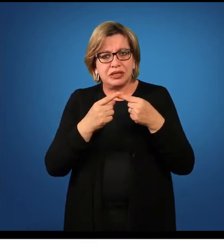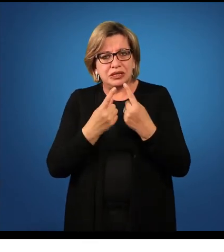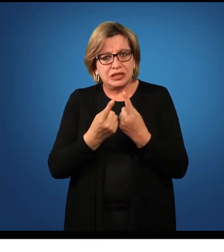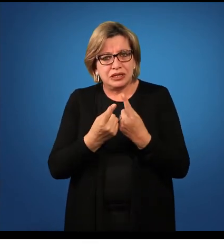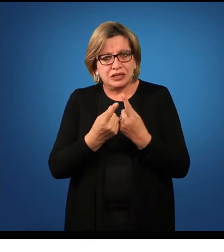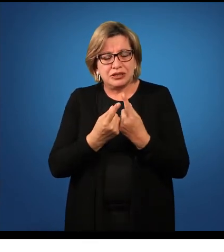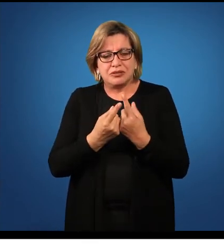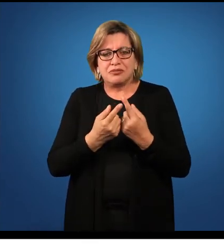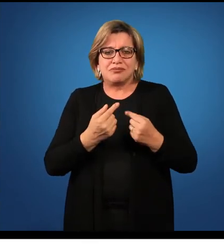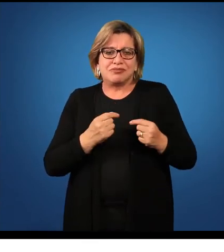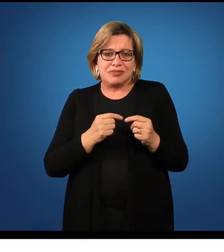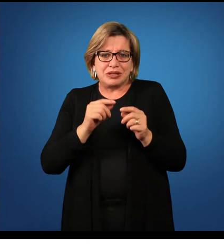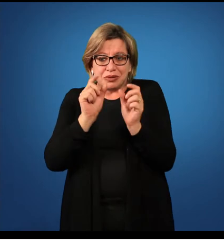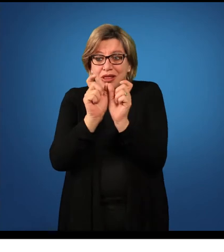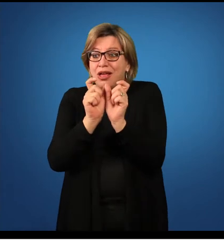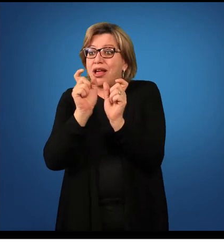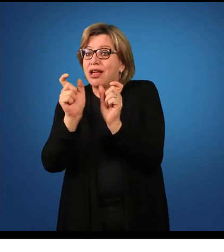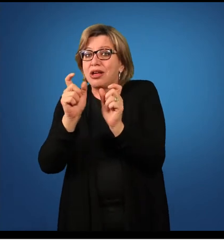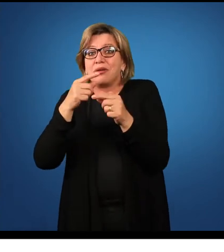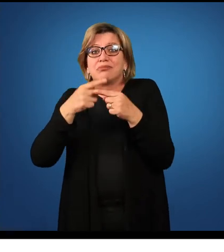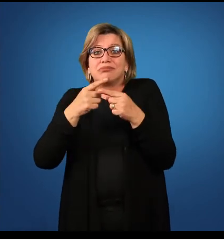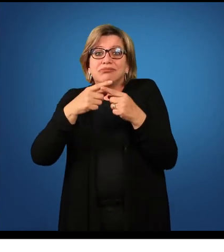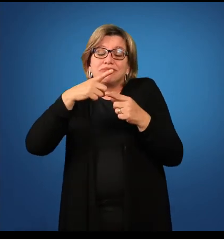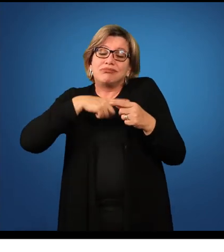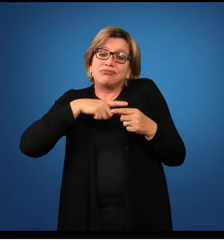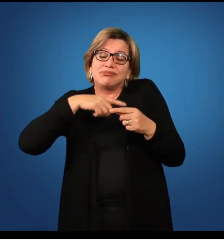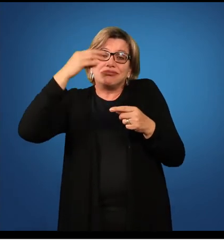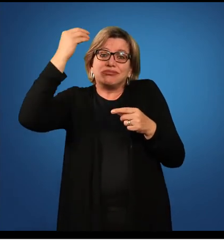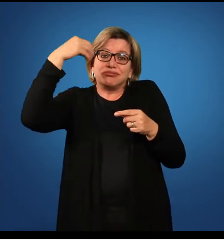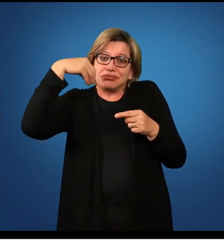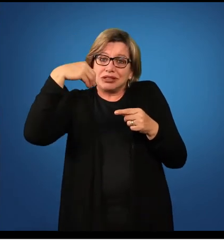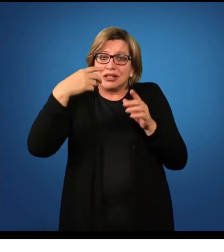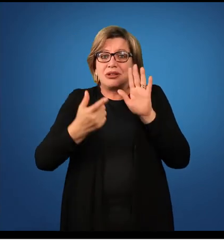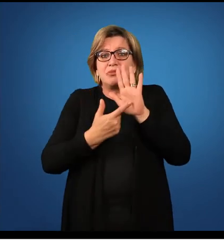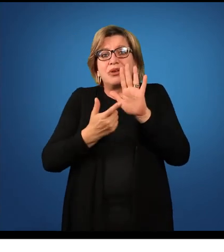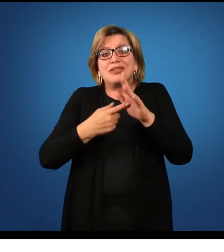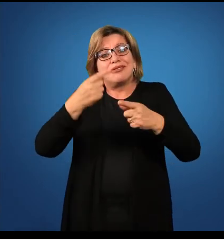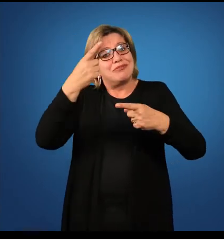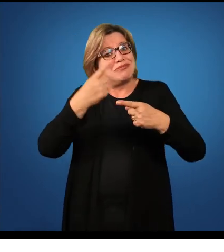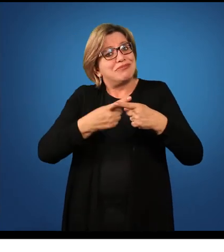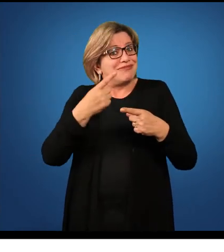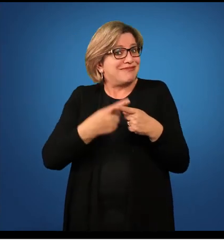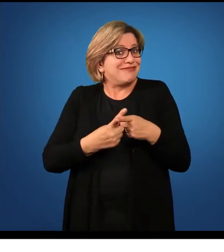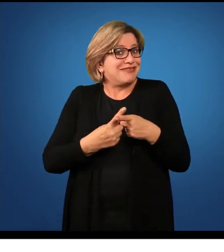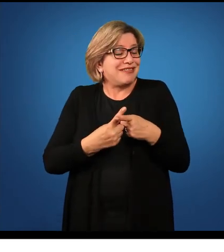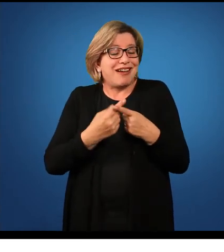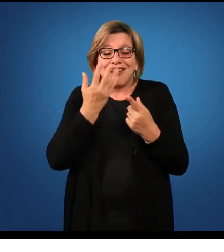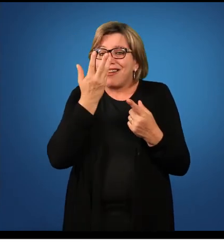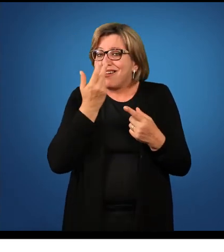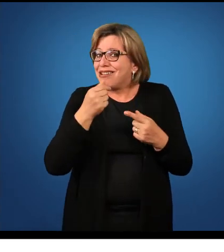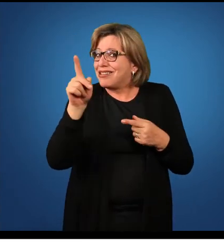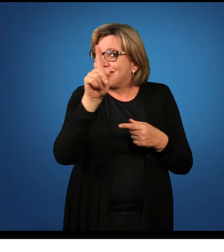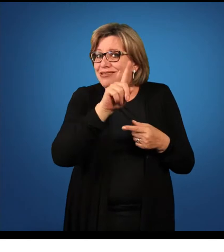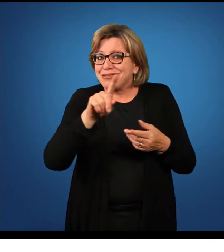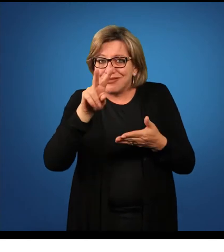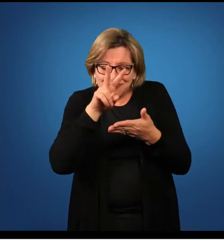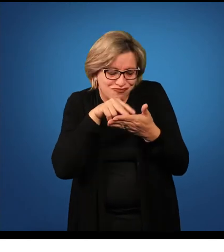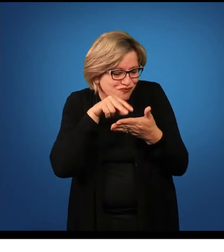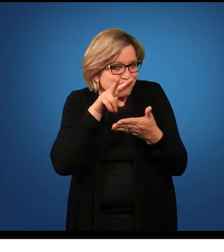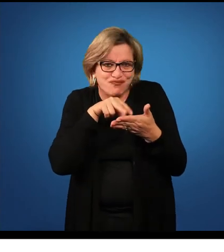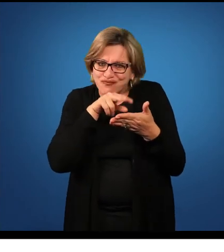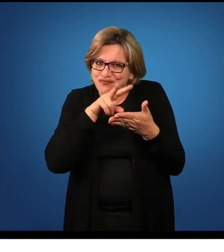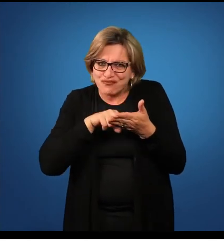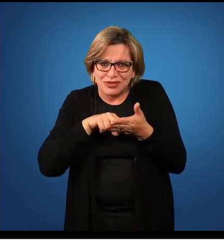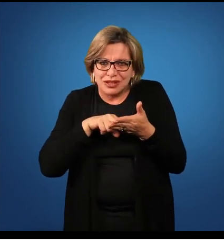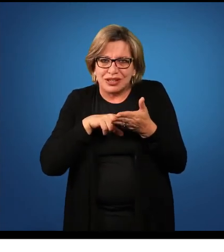preguiça, que é a razão, que é a causa, pela qual eles não leram o livro. Preguiça também